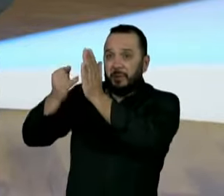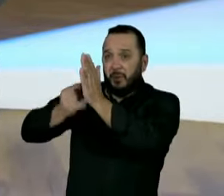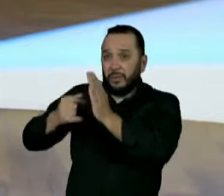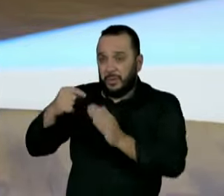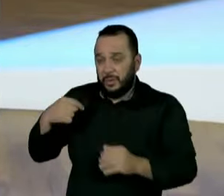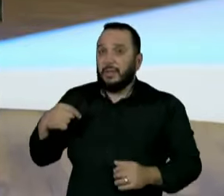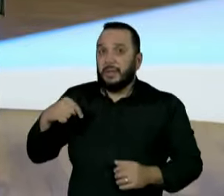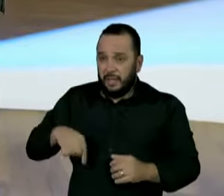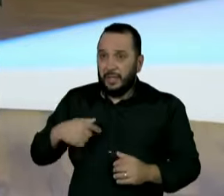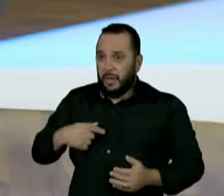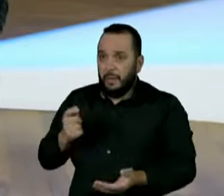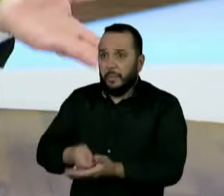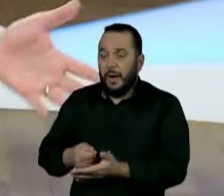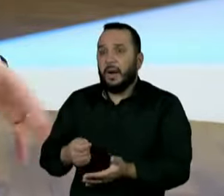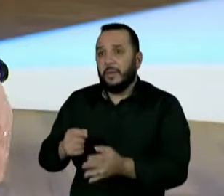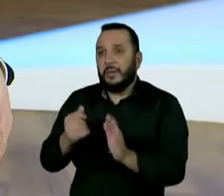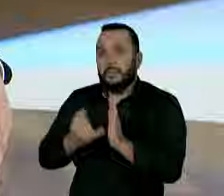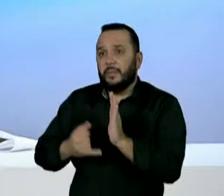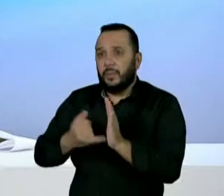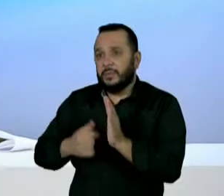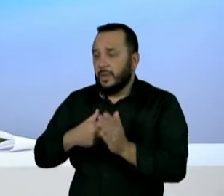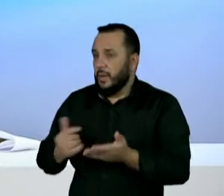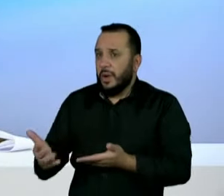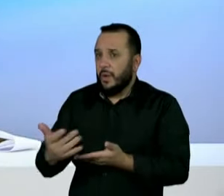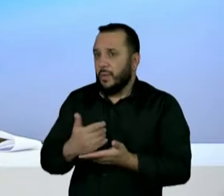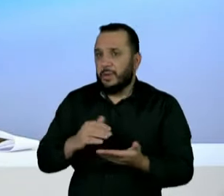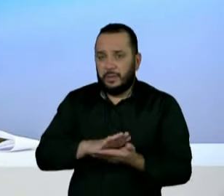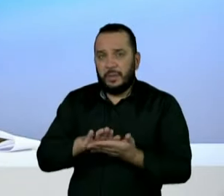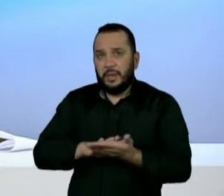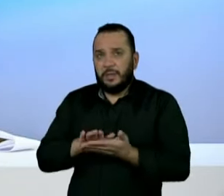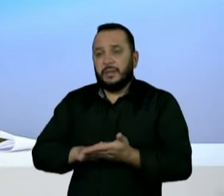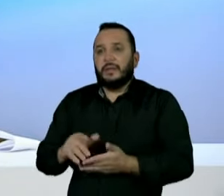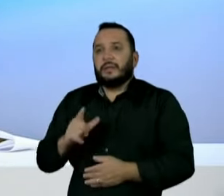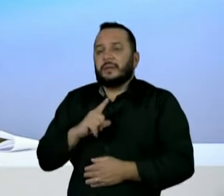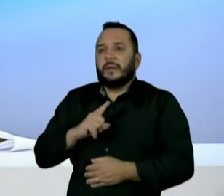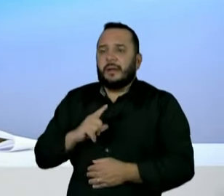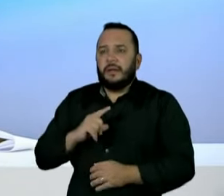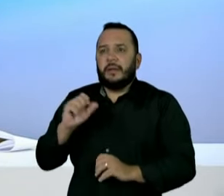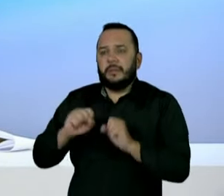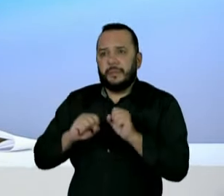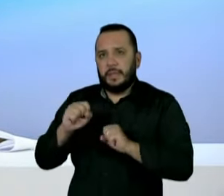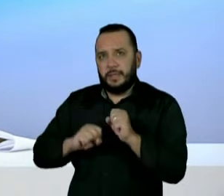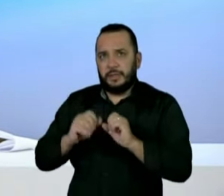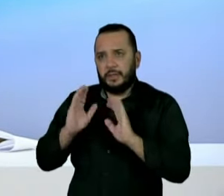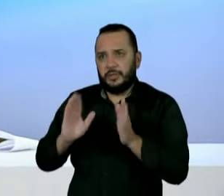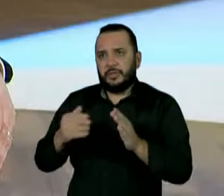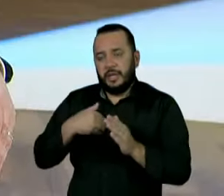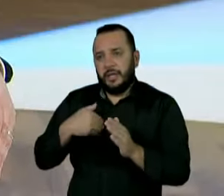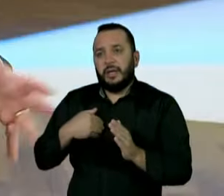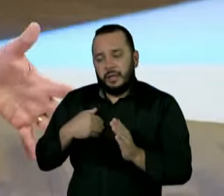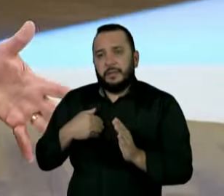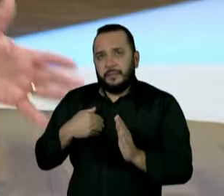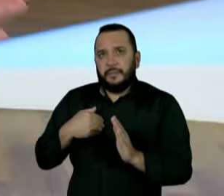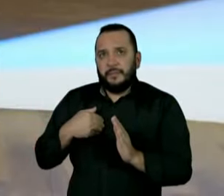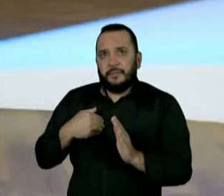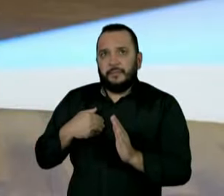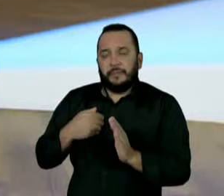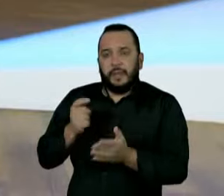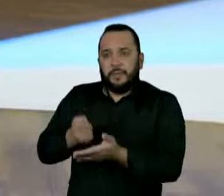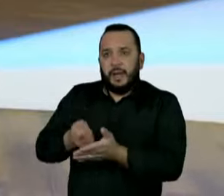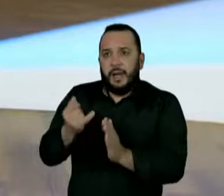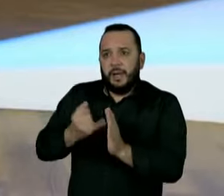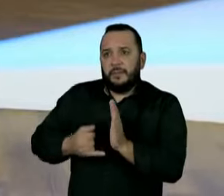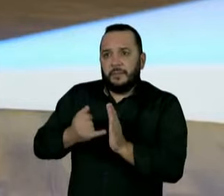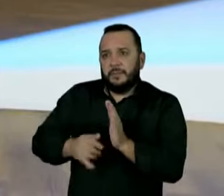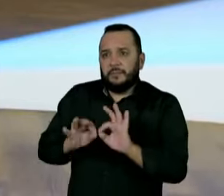simples, ela está pagando o imposto sem ter recolhido. Quer ela tem o simples, mas não tem o benefício de ser do simples. O que eu disse é que,